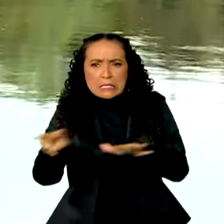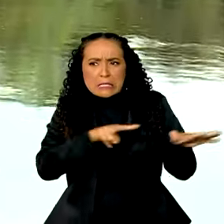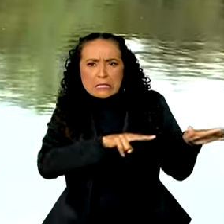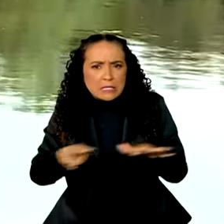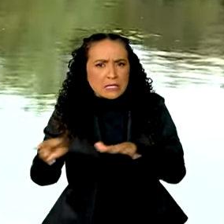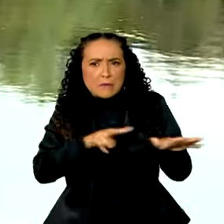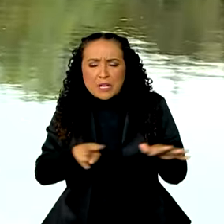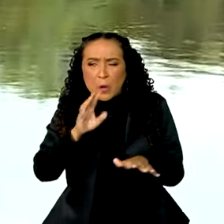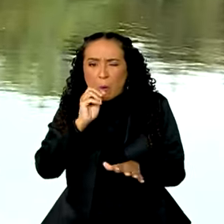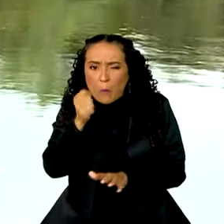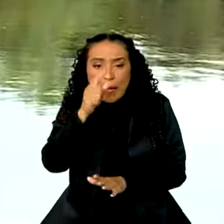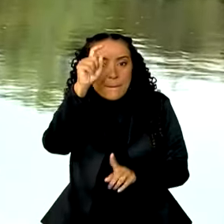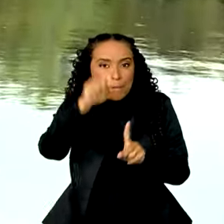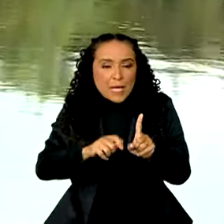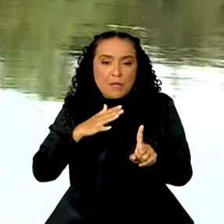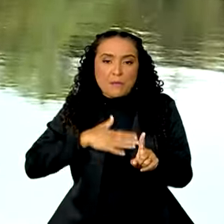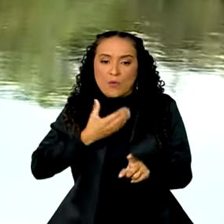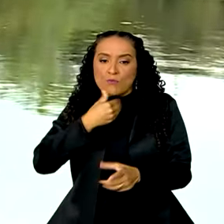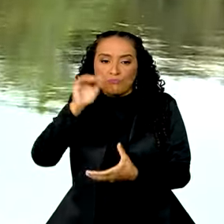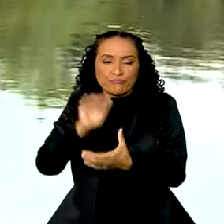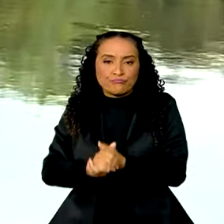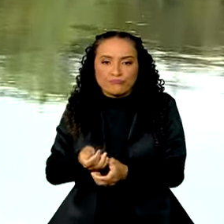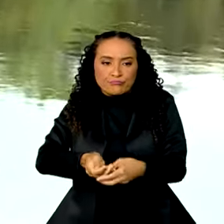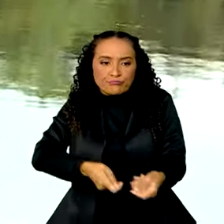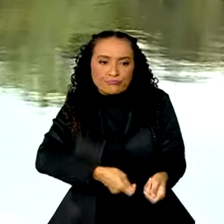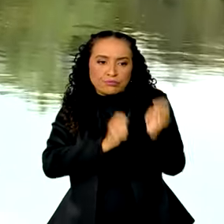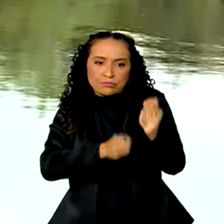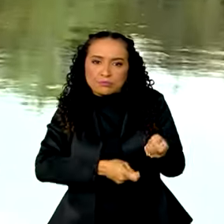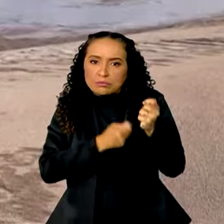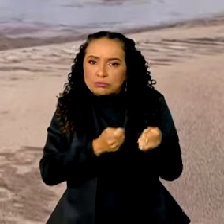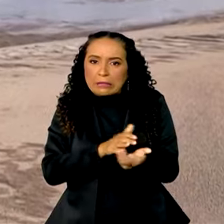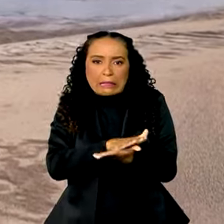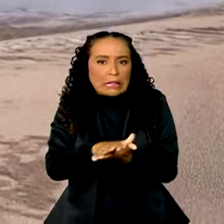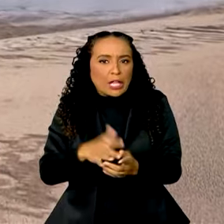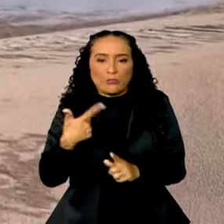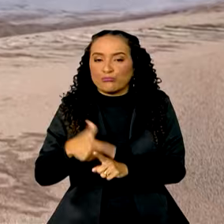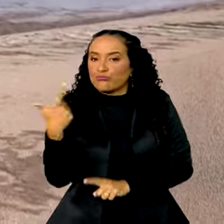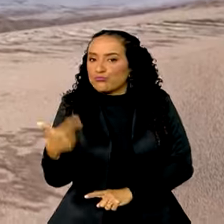já vai fazer mês que meu esposo não tá pescando porque não tem.